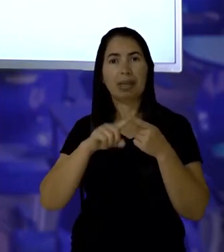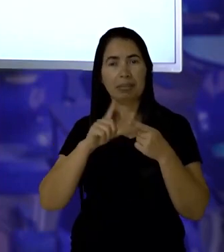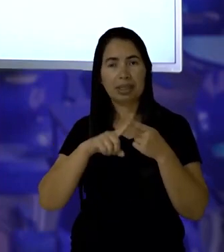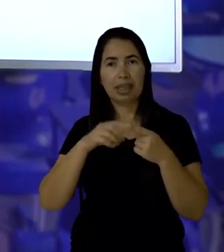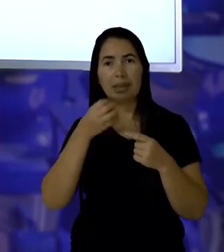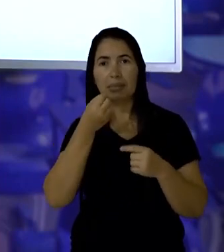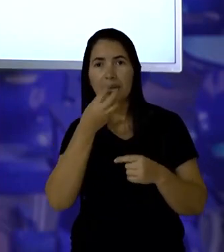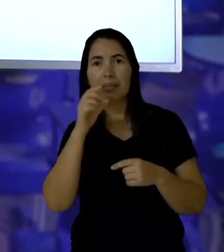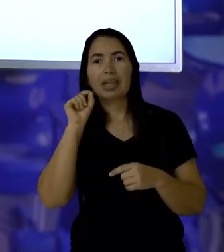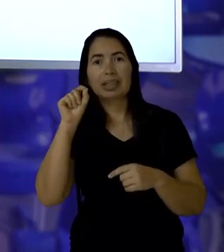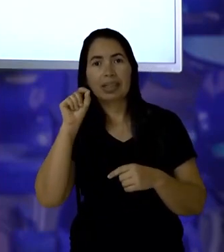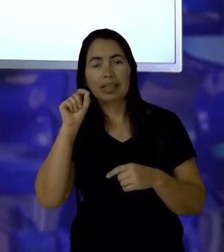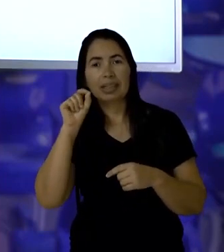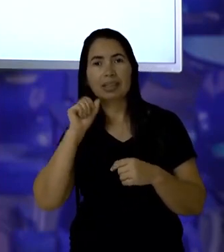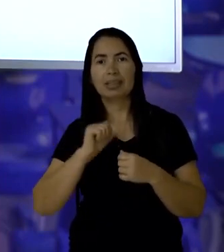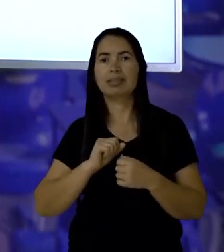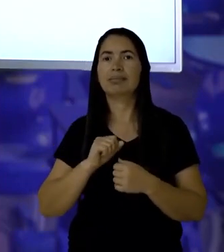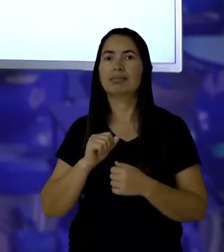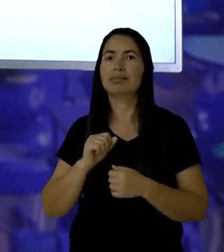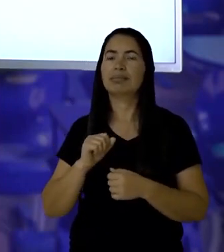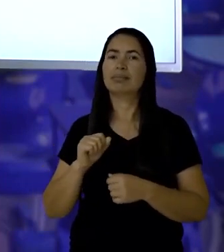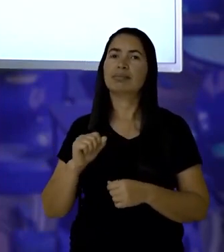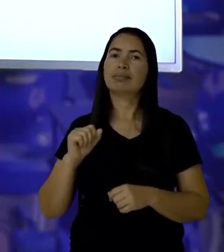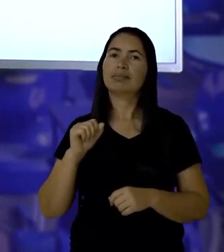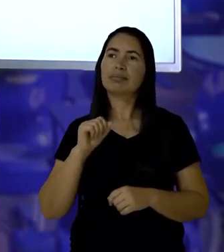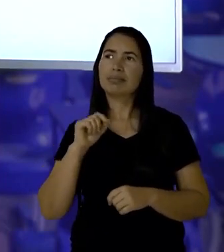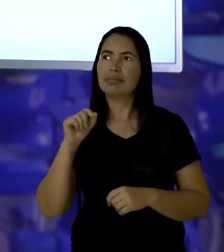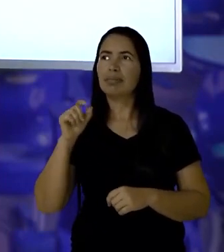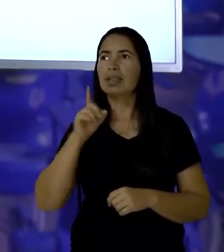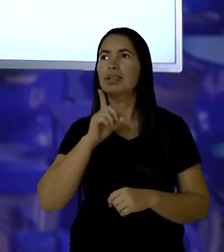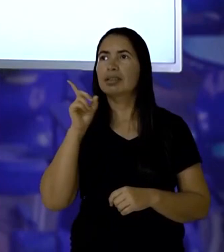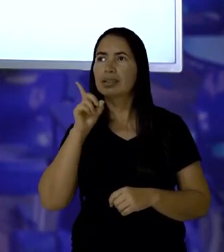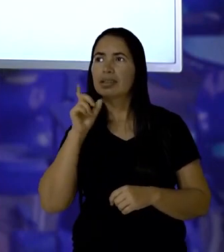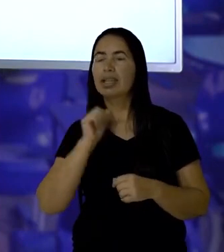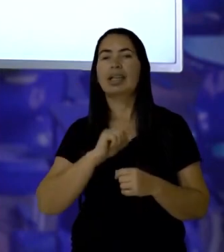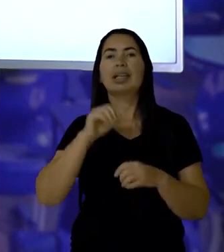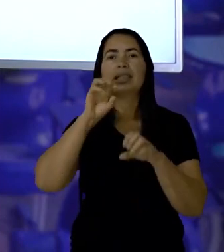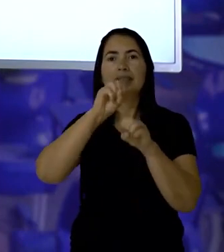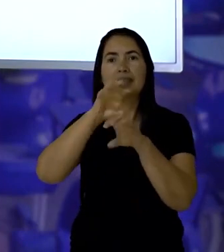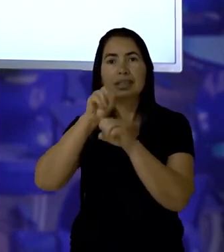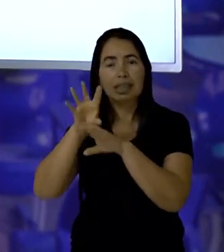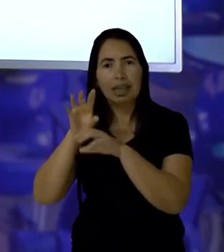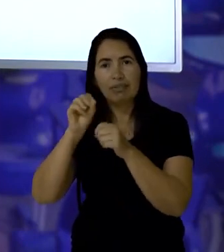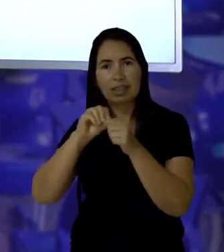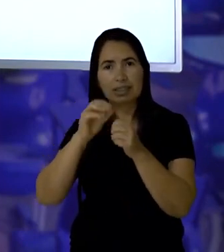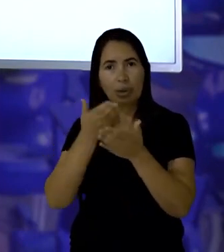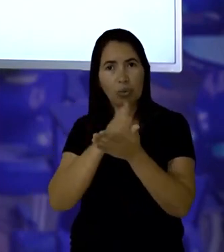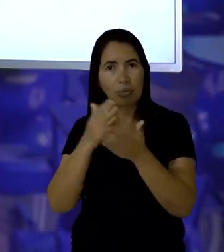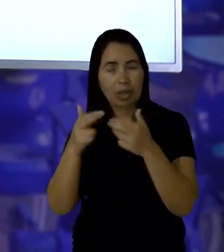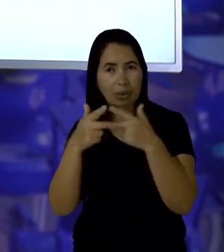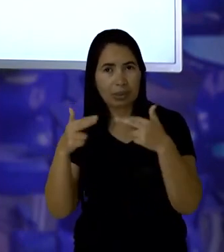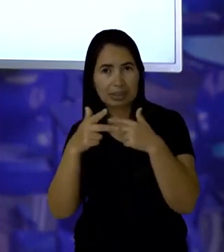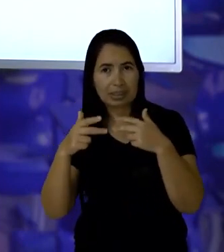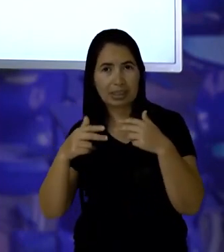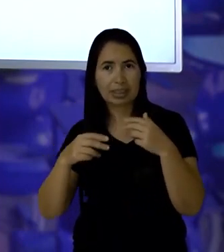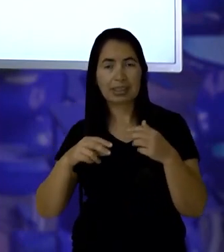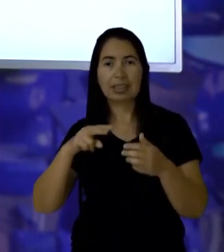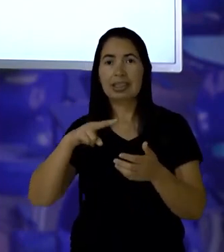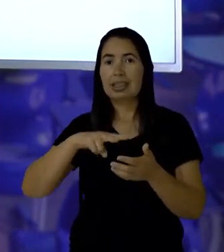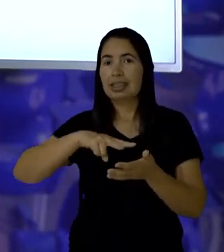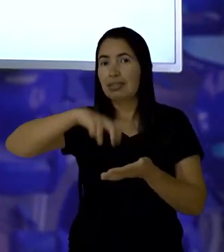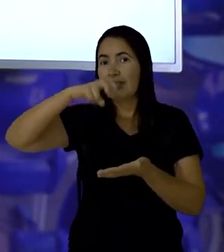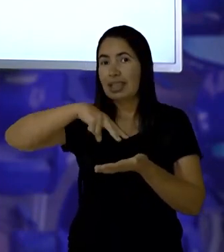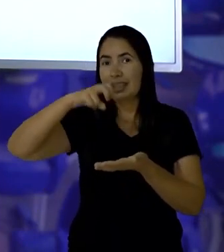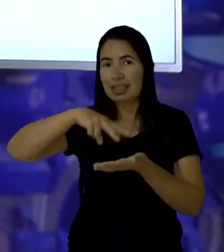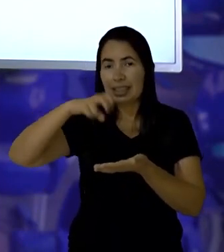para... vamos para as nossas alternativas. Ensinar a fazer algo? Divertir